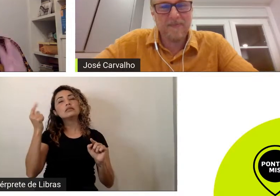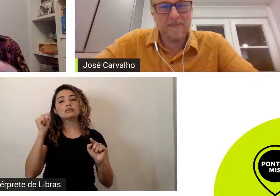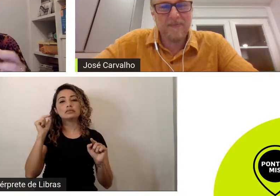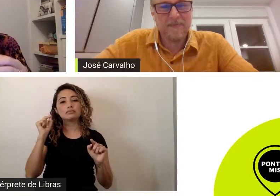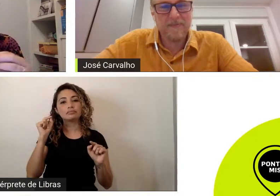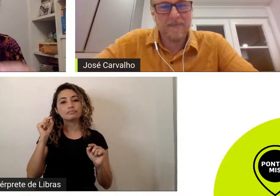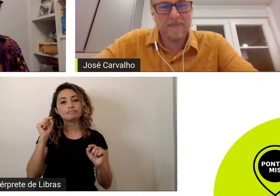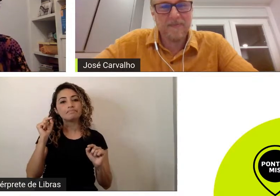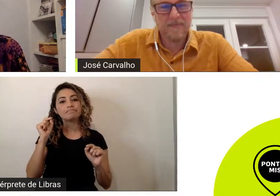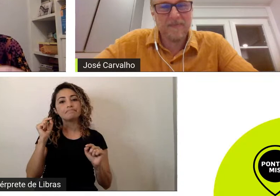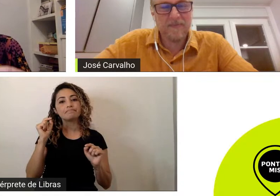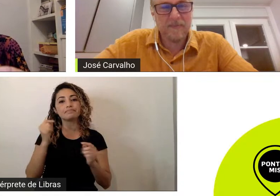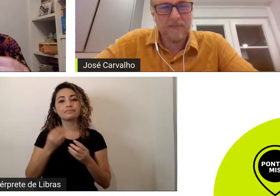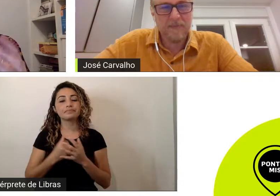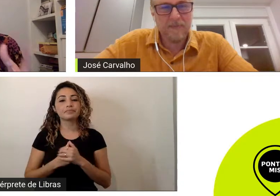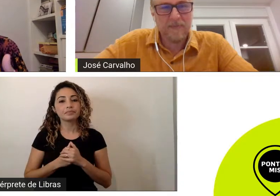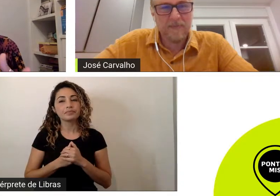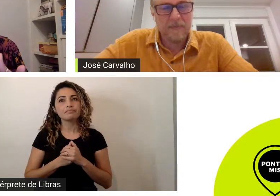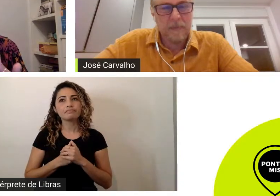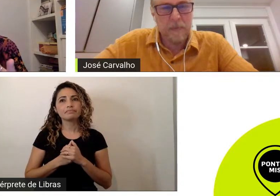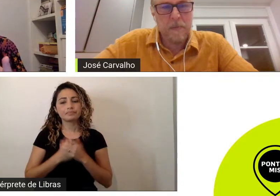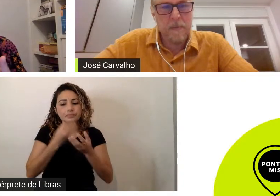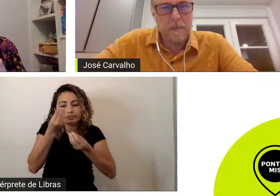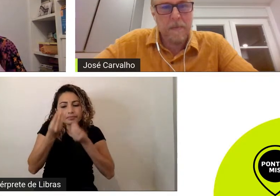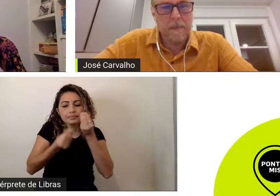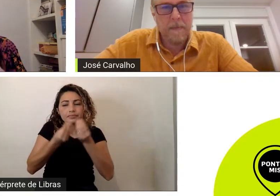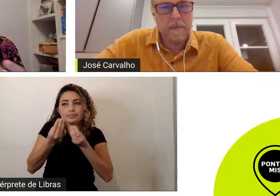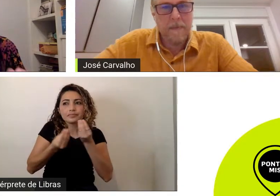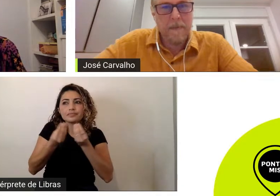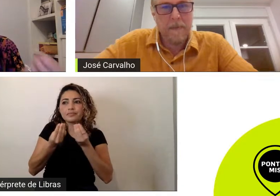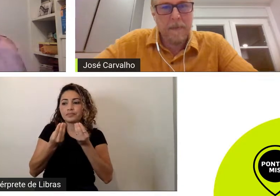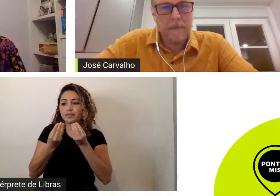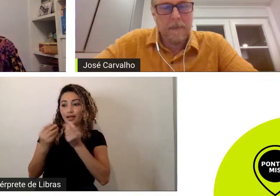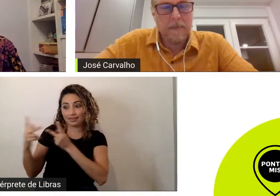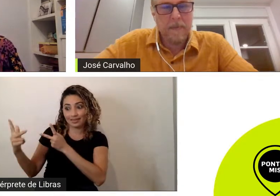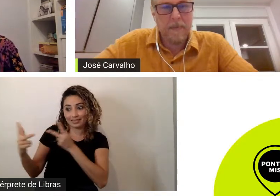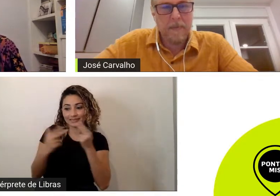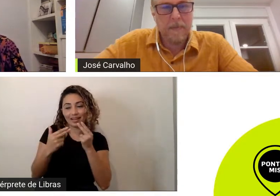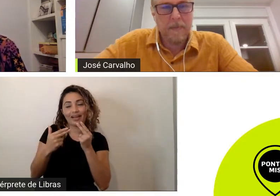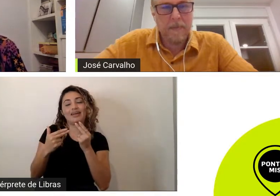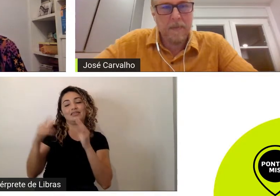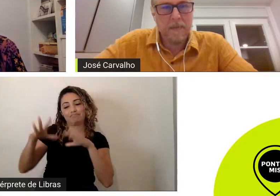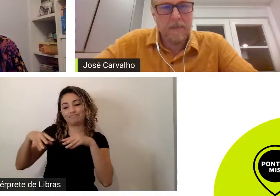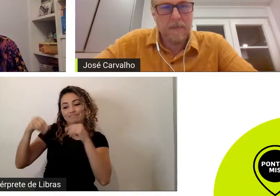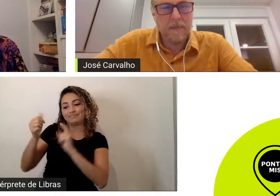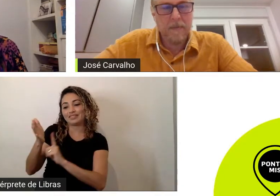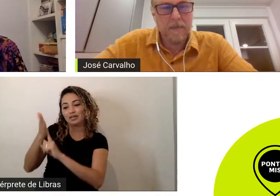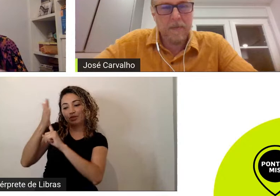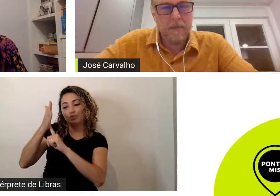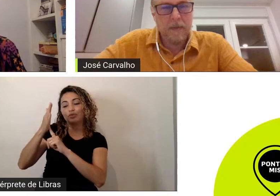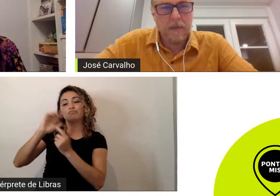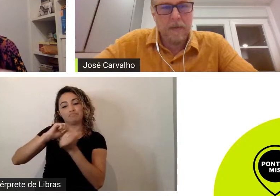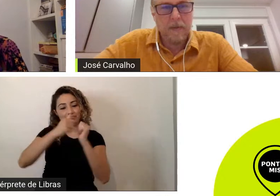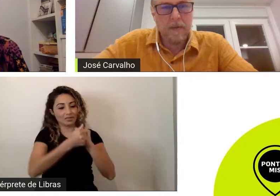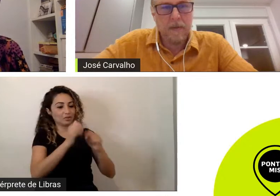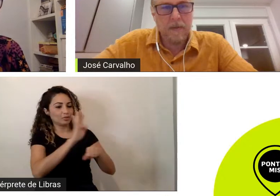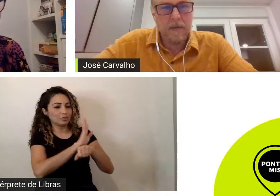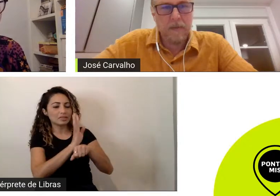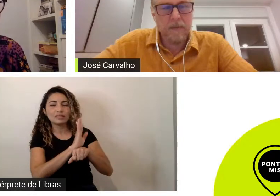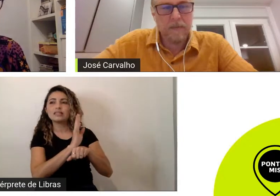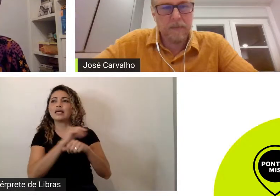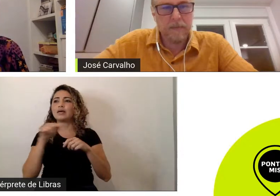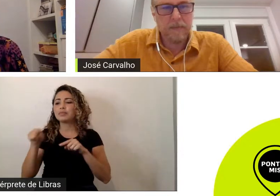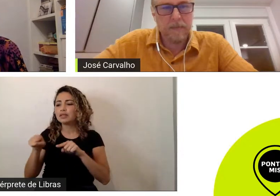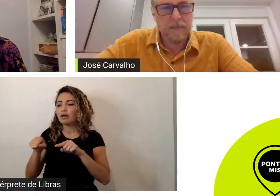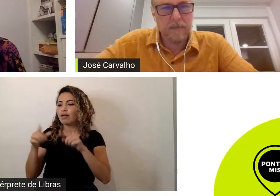na criação no processo criativo dessa série e depois pra adaptação pro cinema o cuidado com os